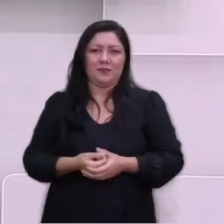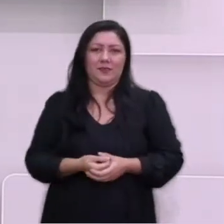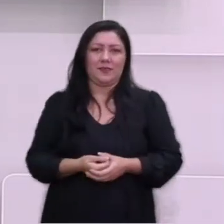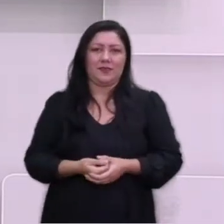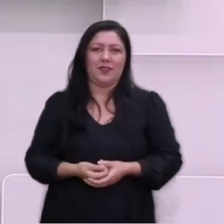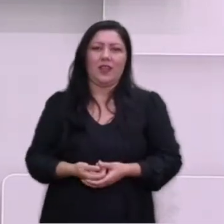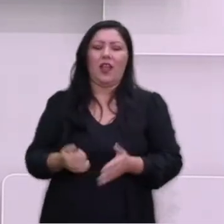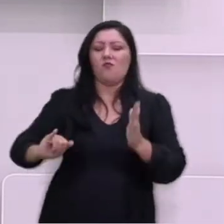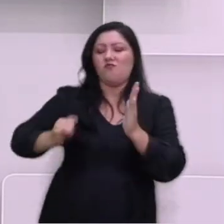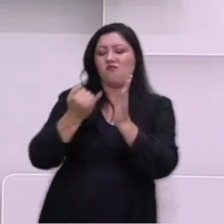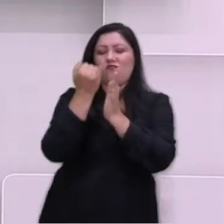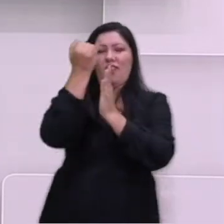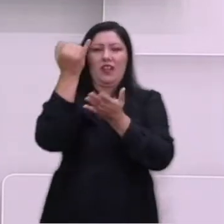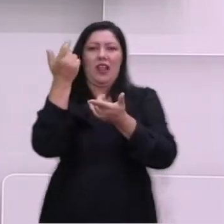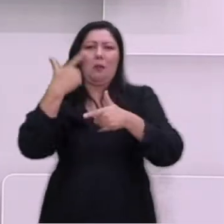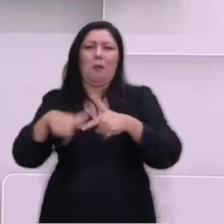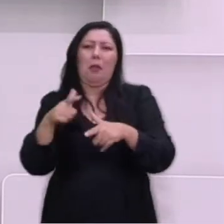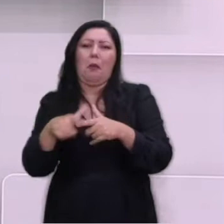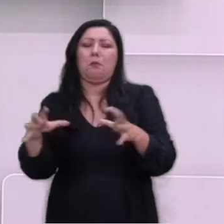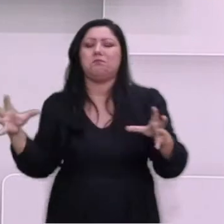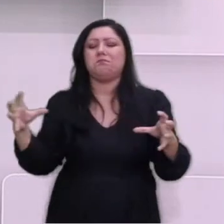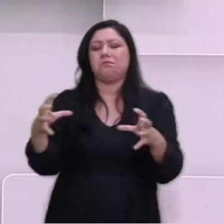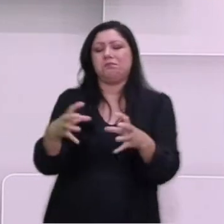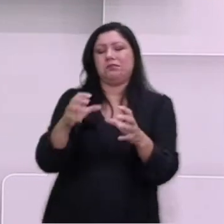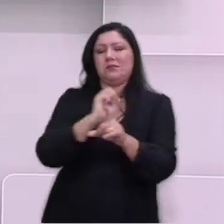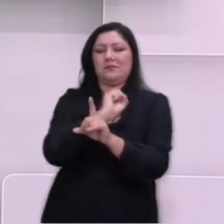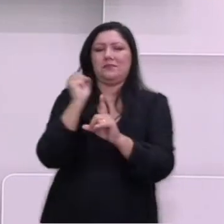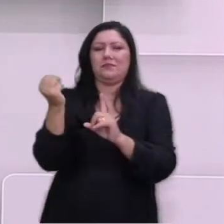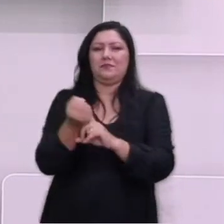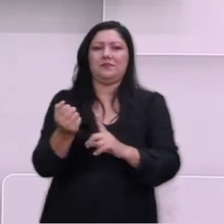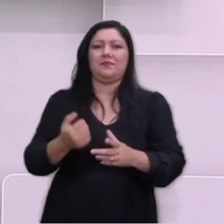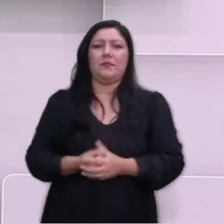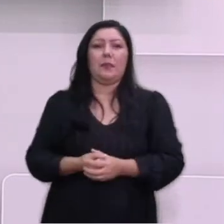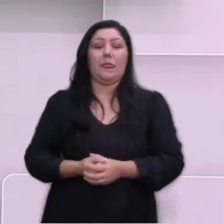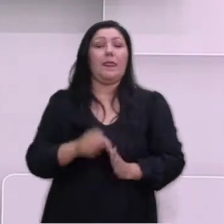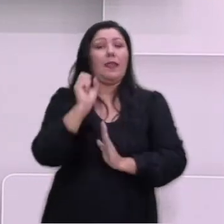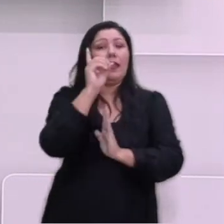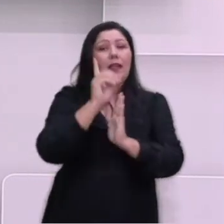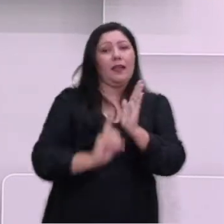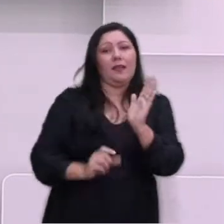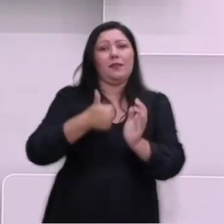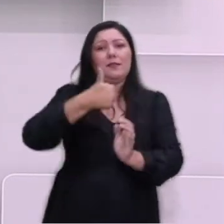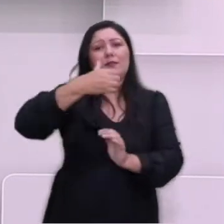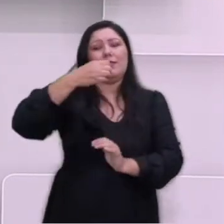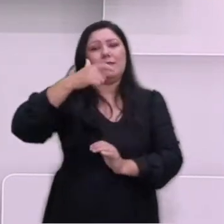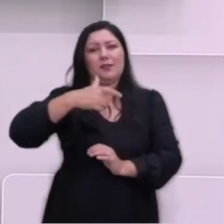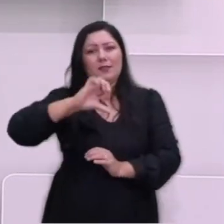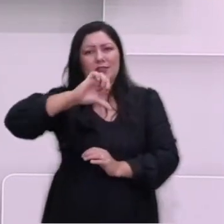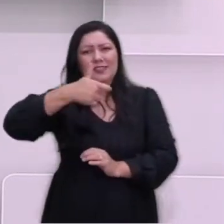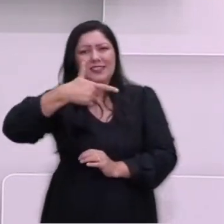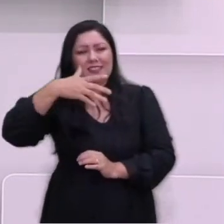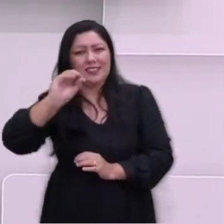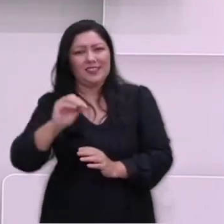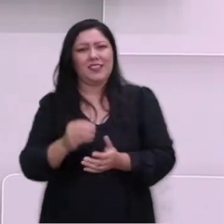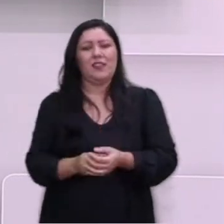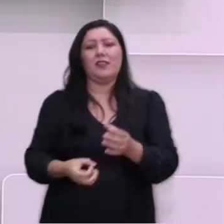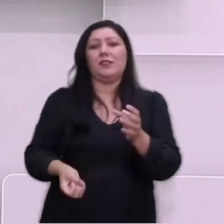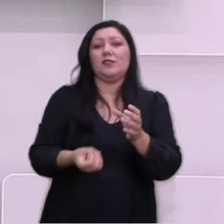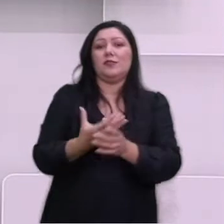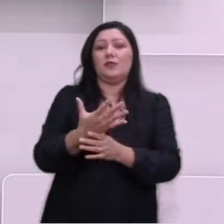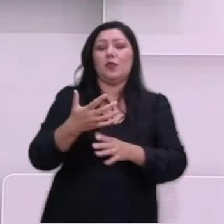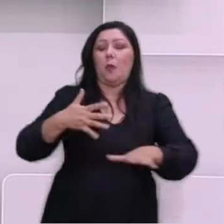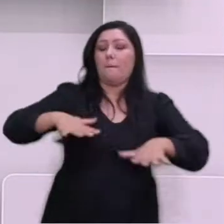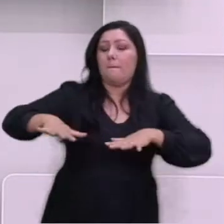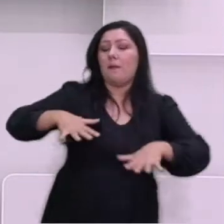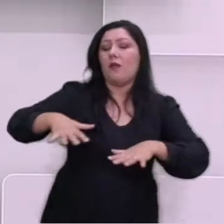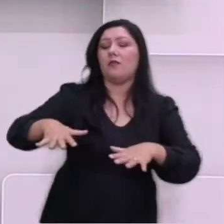inflação e acúmulo de problemas sociais. Na década de 1920, surgem movimentos radicais como o nazismo,